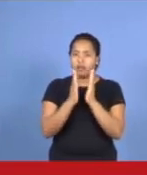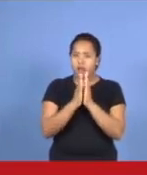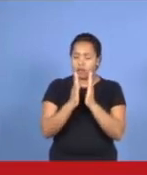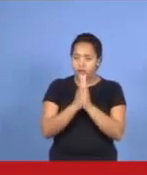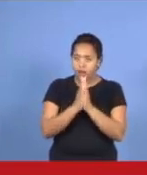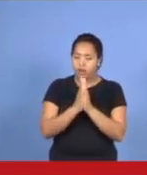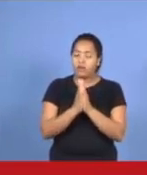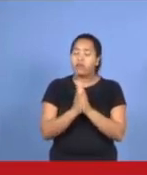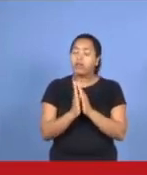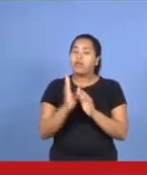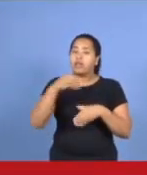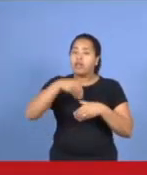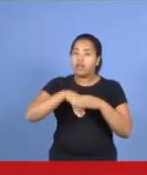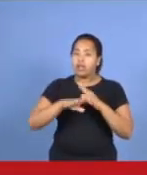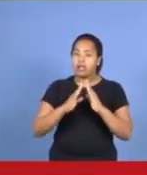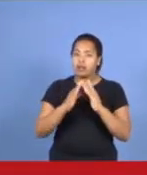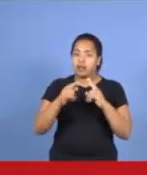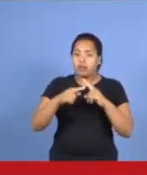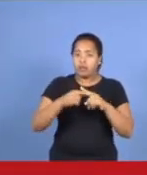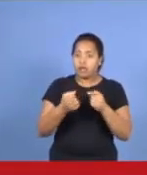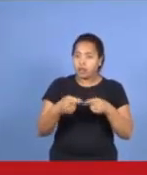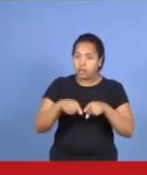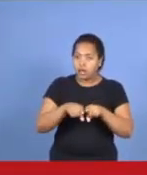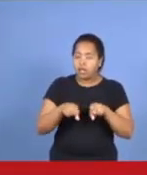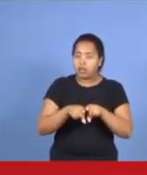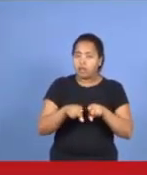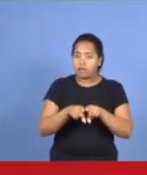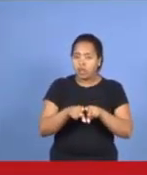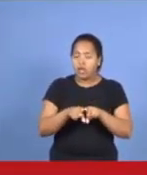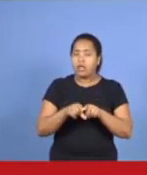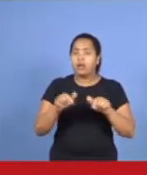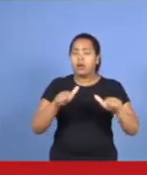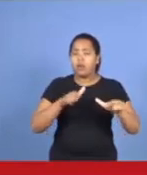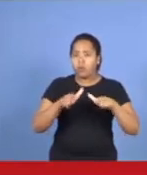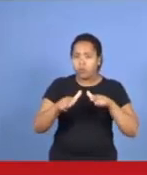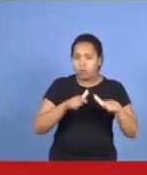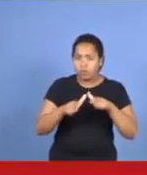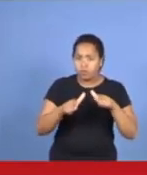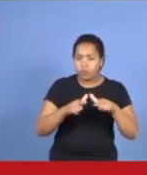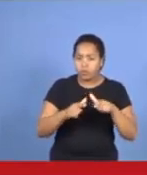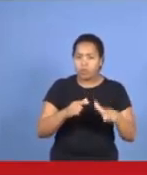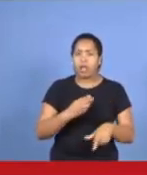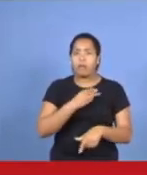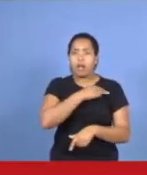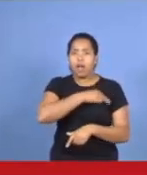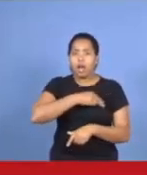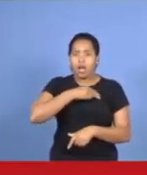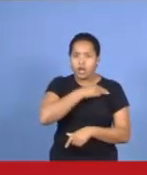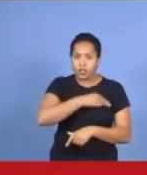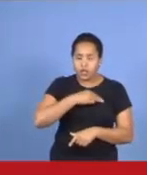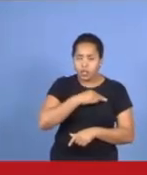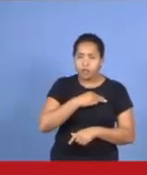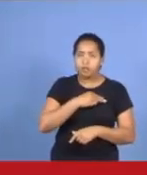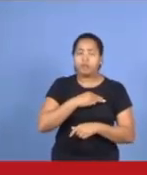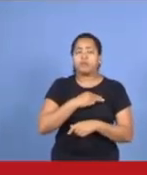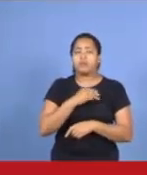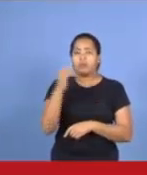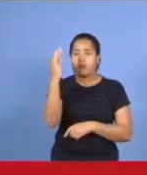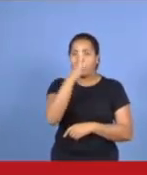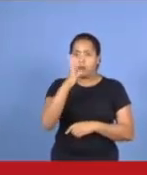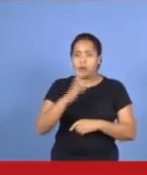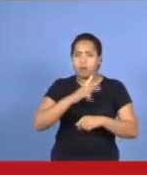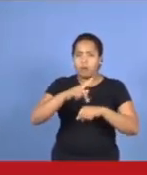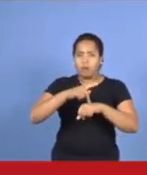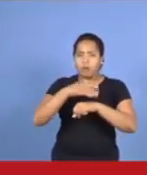nas igrejas, pelo trabalho missionário. Nós oramos pelo trabalho missionário, no Brasil, no exterior. E nós vamos